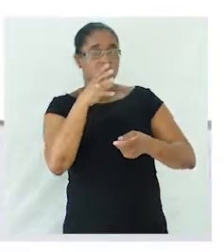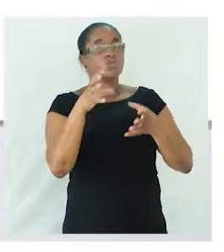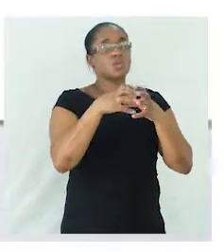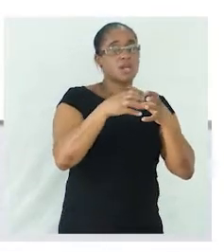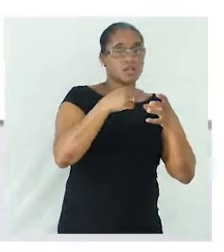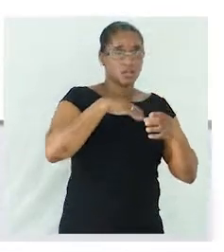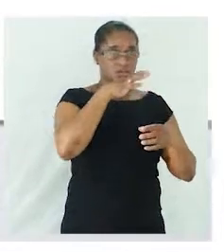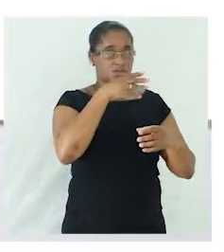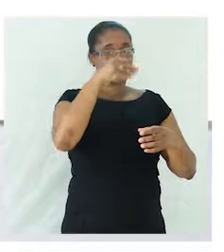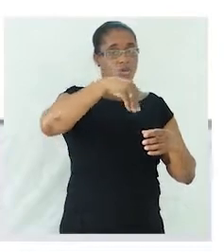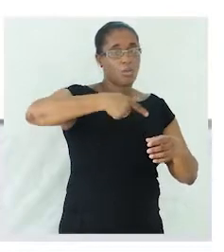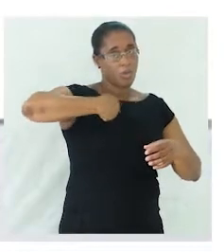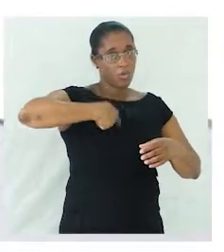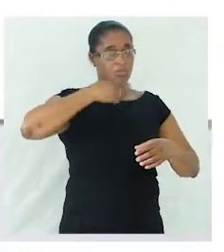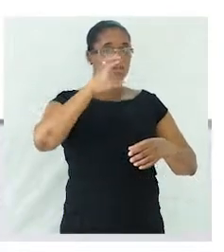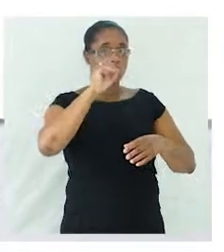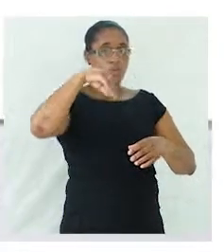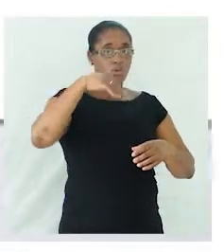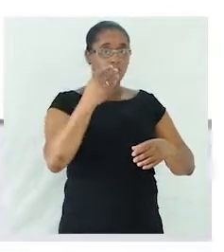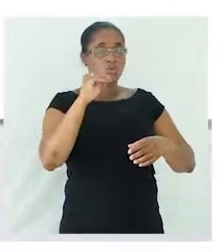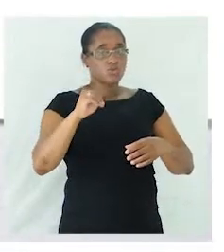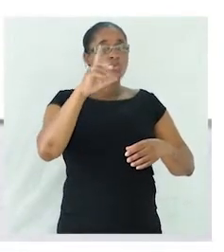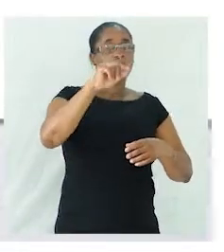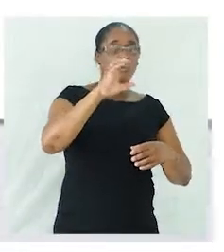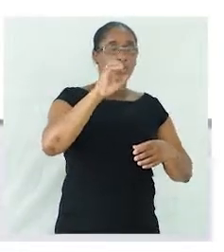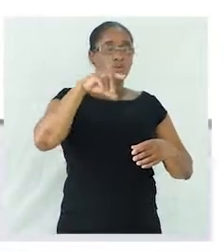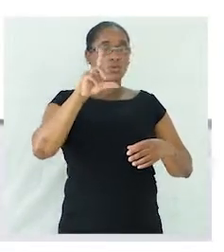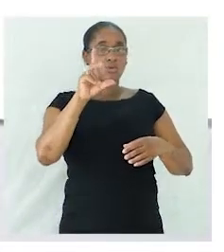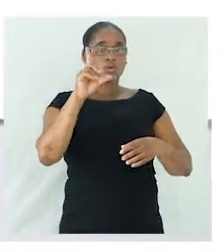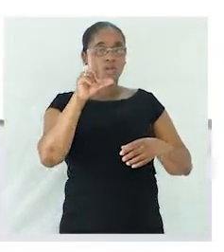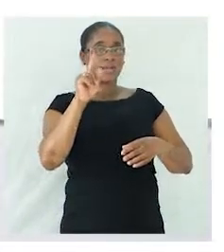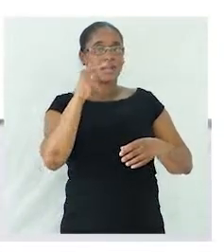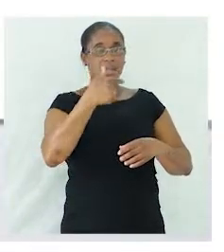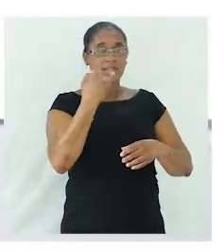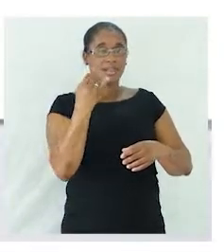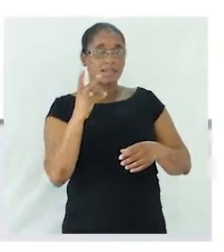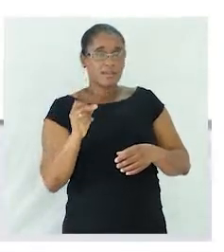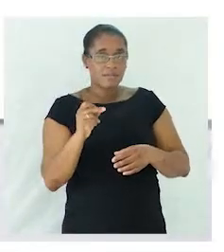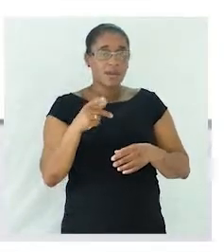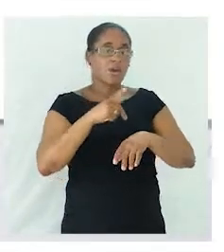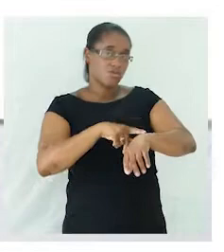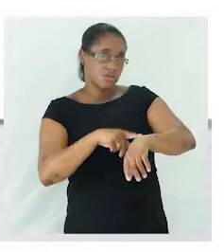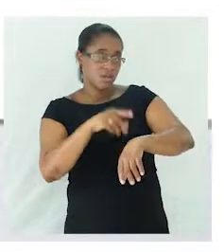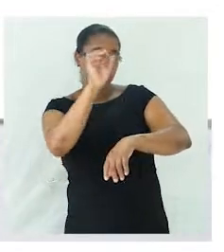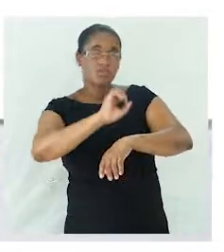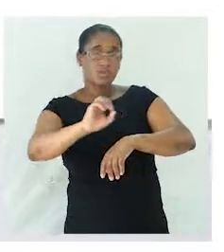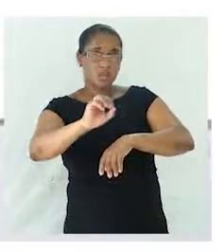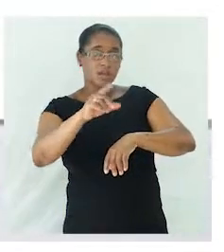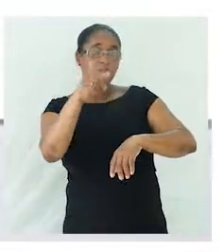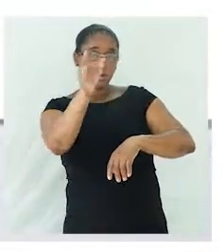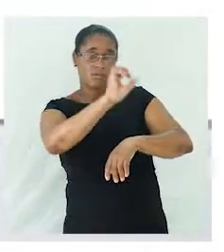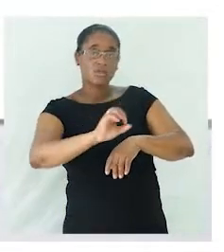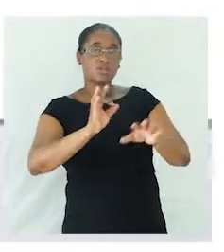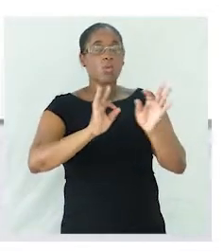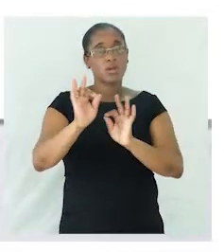coletivos. Vamos lá ver. Vou-vos dar um tempinho para organizarem esses substantivos. Vocês estão a ver